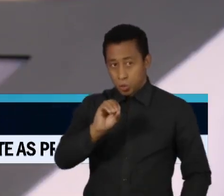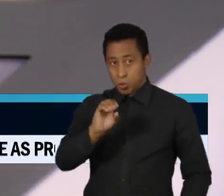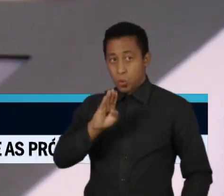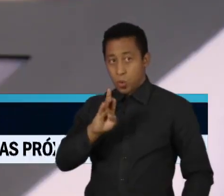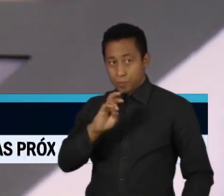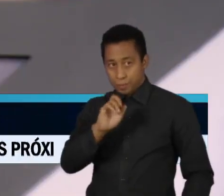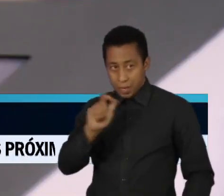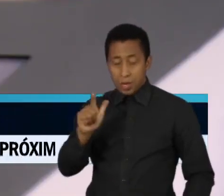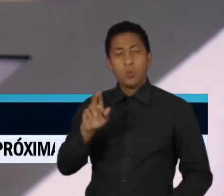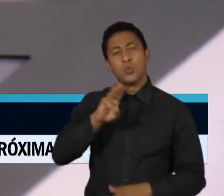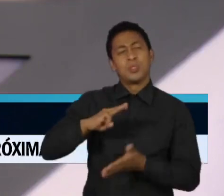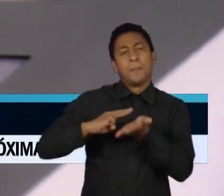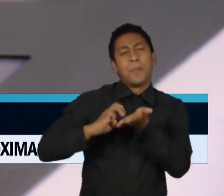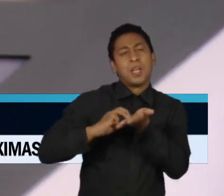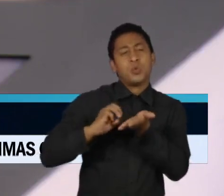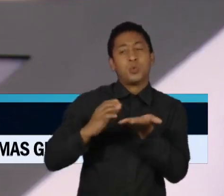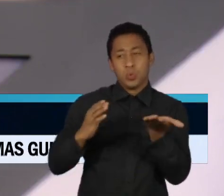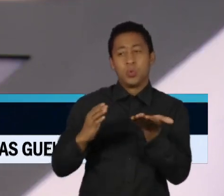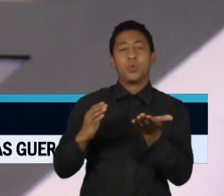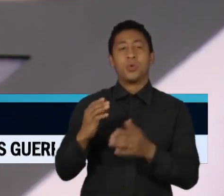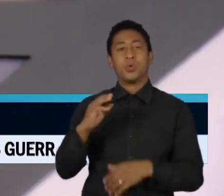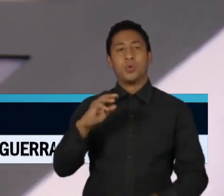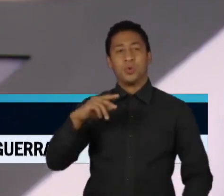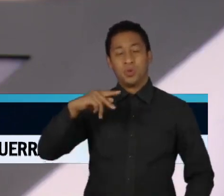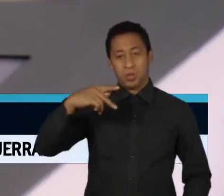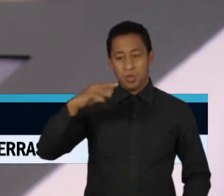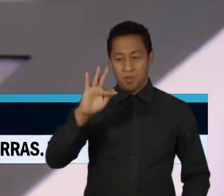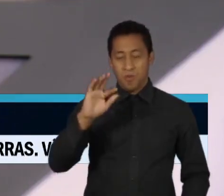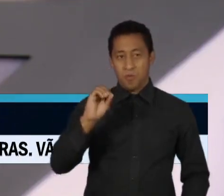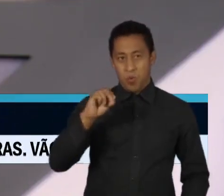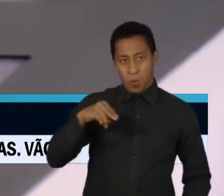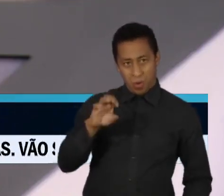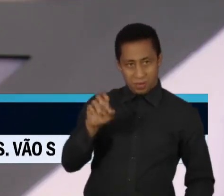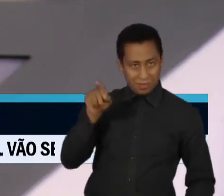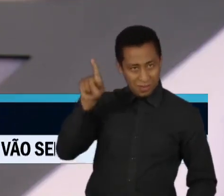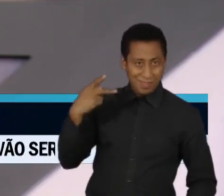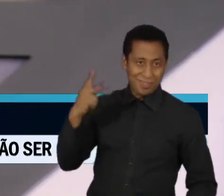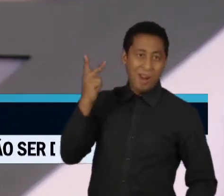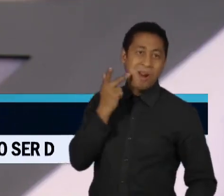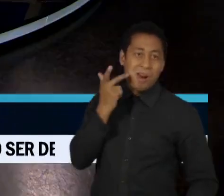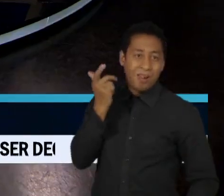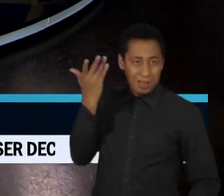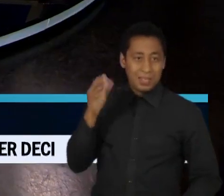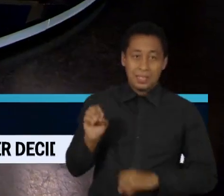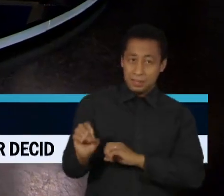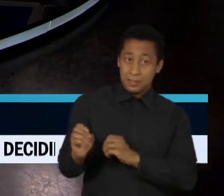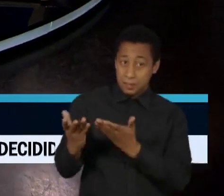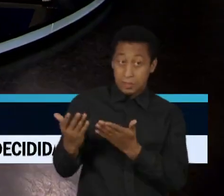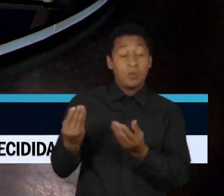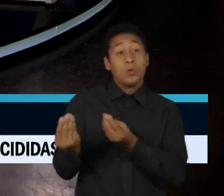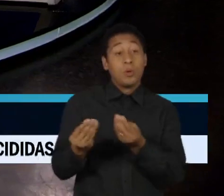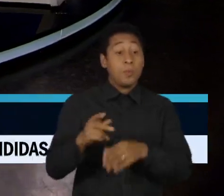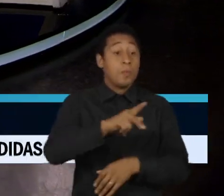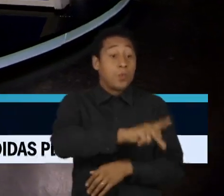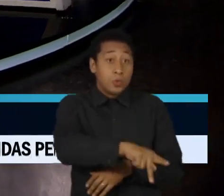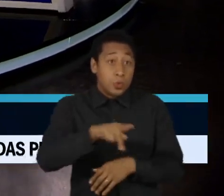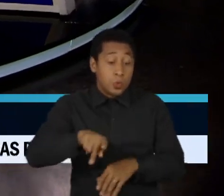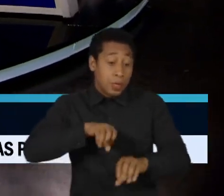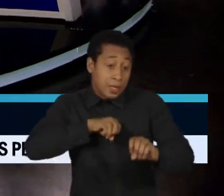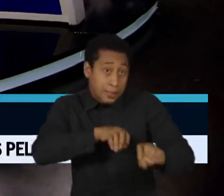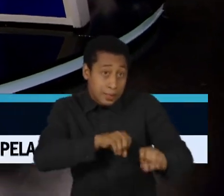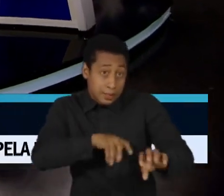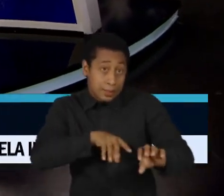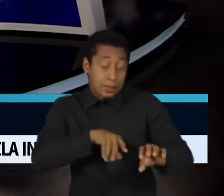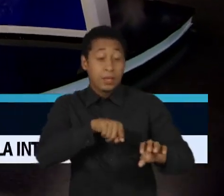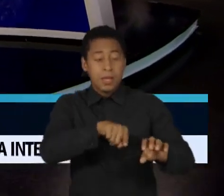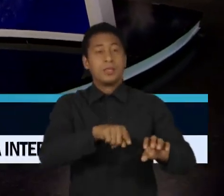método fônico. A ideia é padronizar a forma de ensinar, porque se a gente está falando de formar professor, a gente vai ter que formar o professor